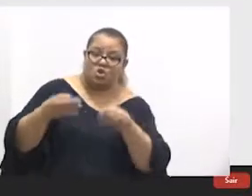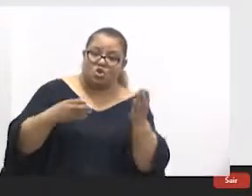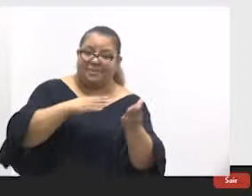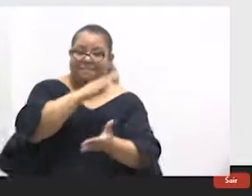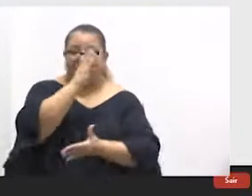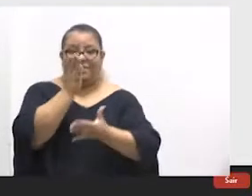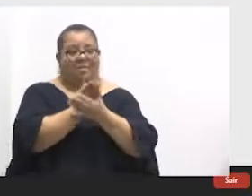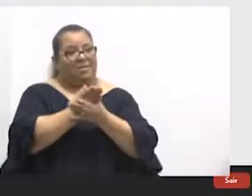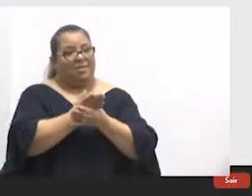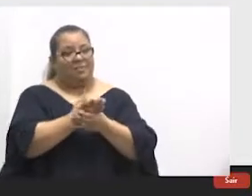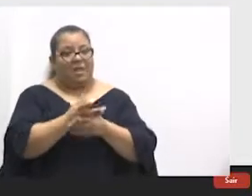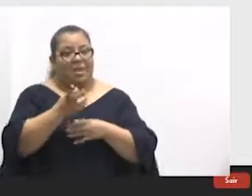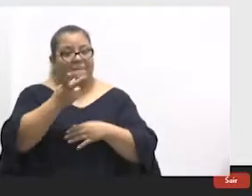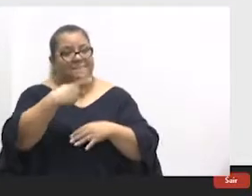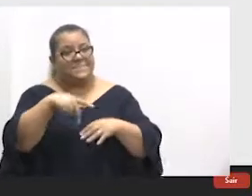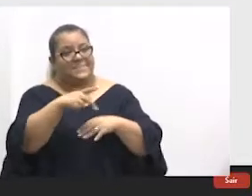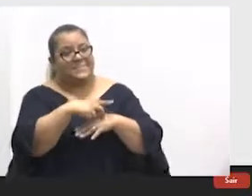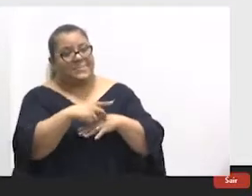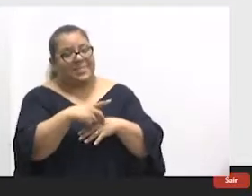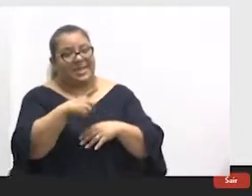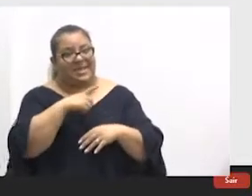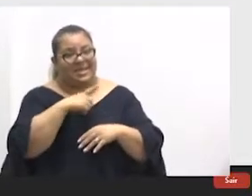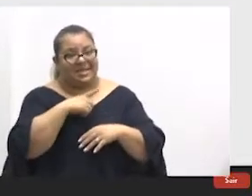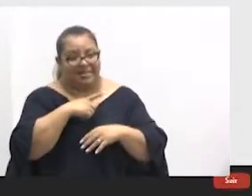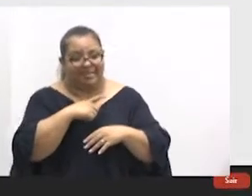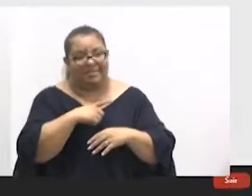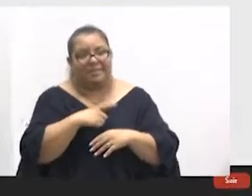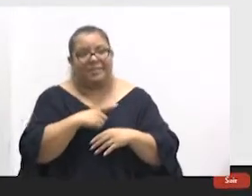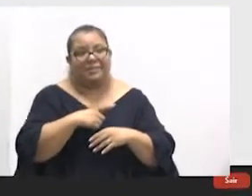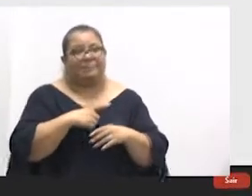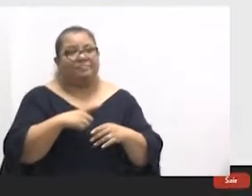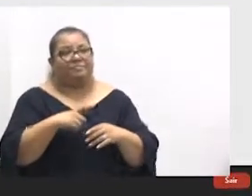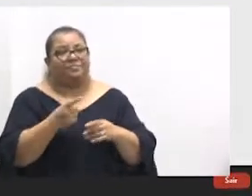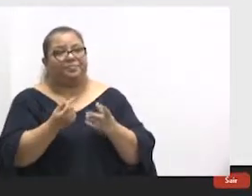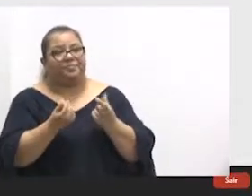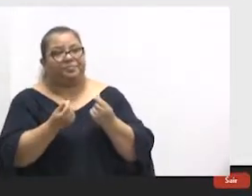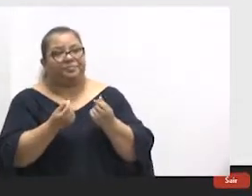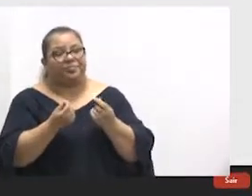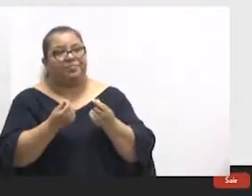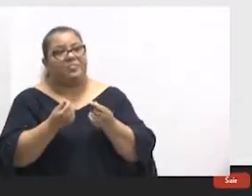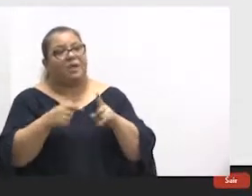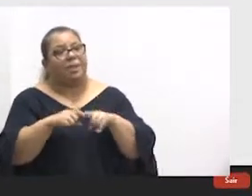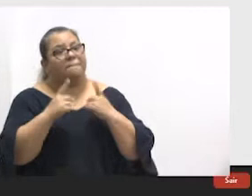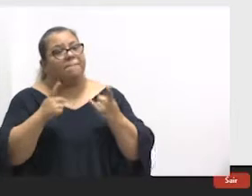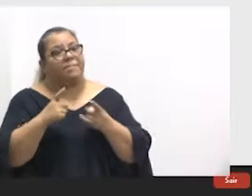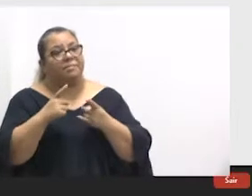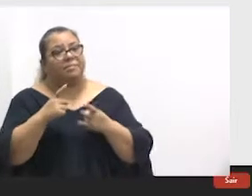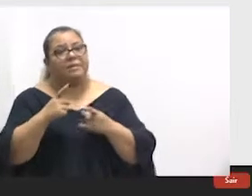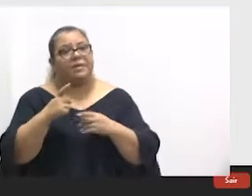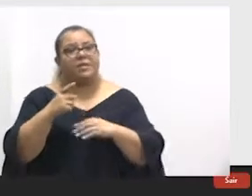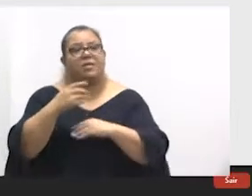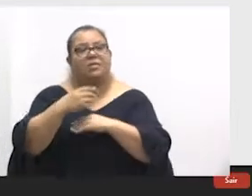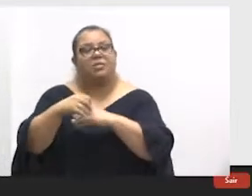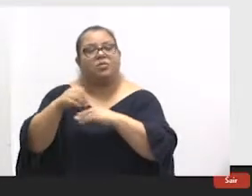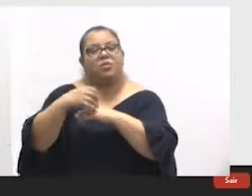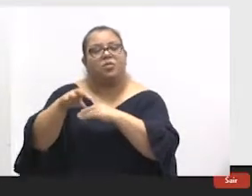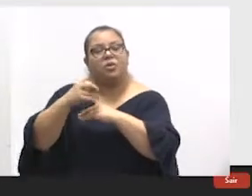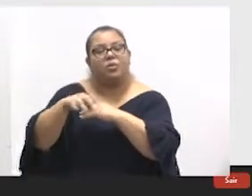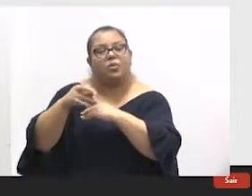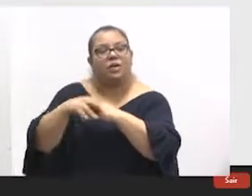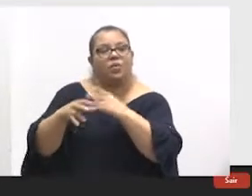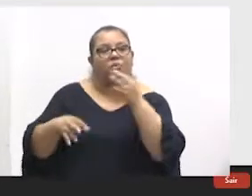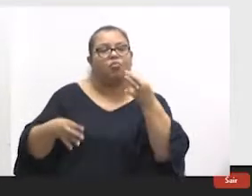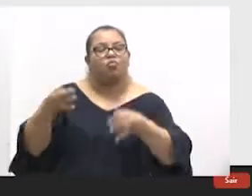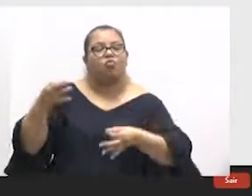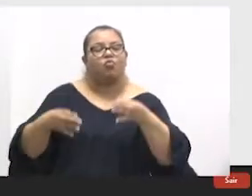país que já não tem dinheiro, quer dizer, dinheiro até tem, né? Mas ele é muito distribuído. E a gente tem que judicializar